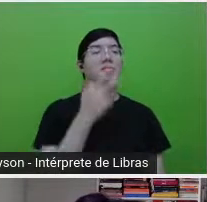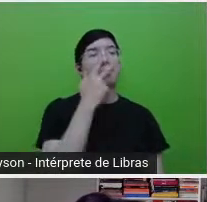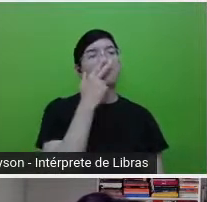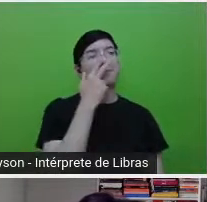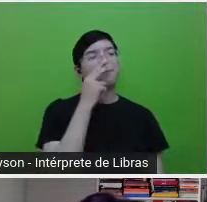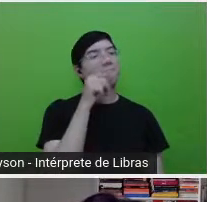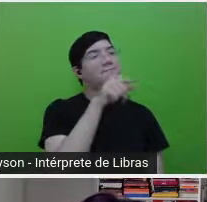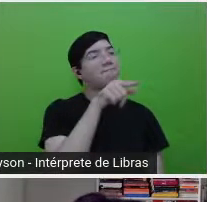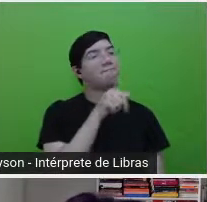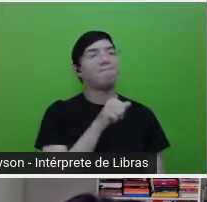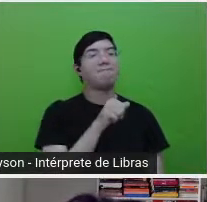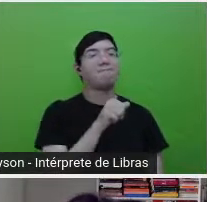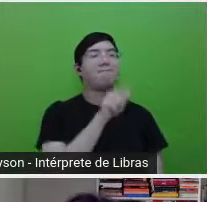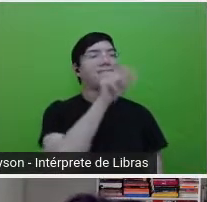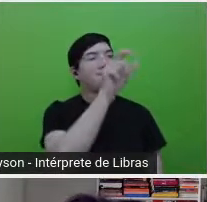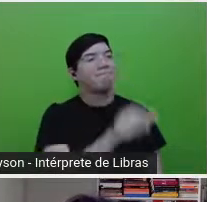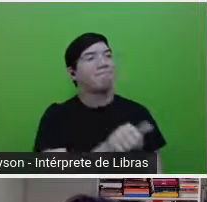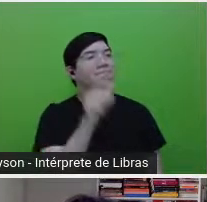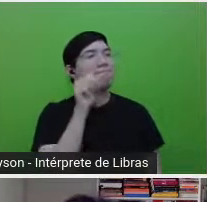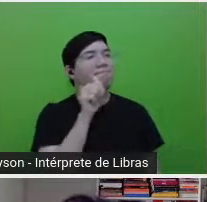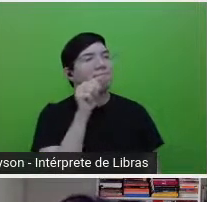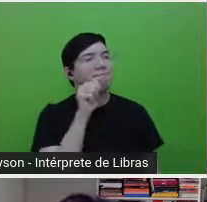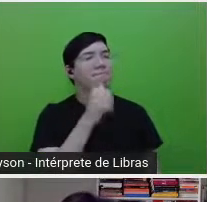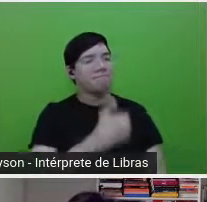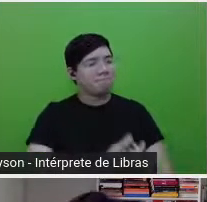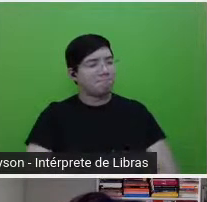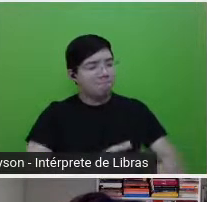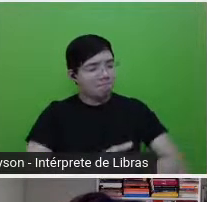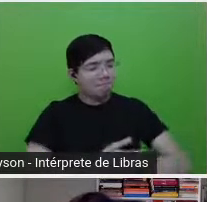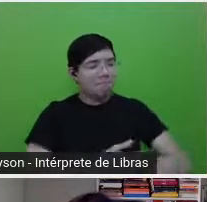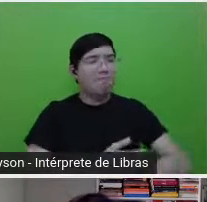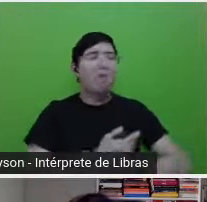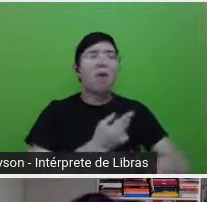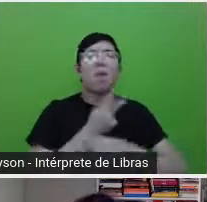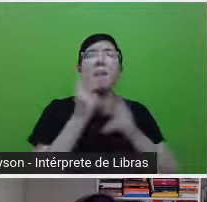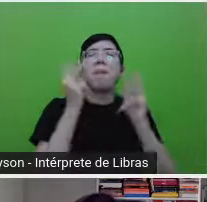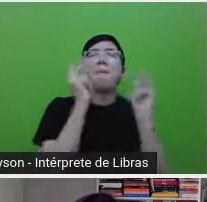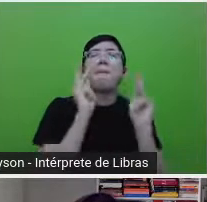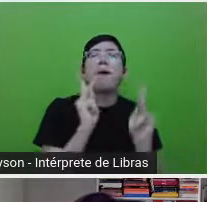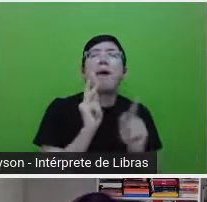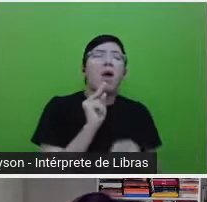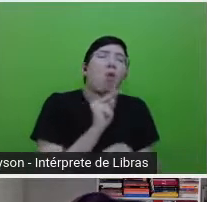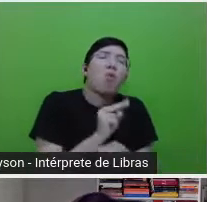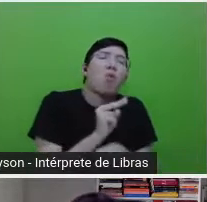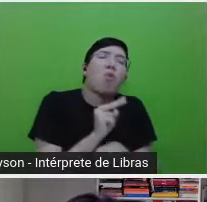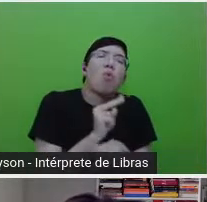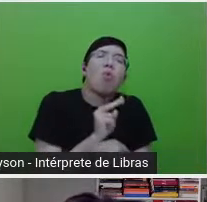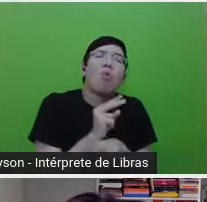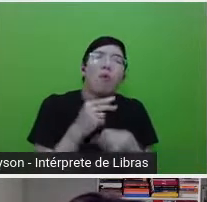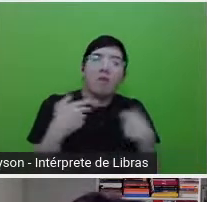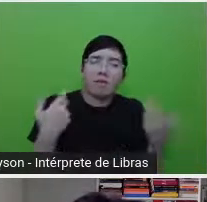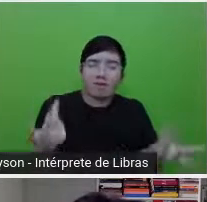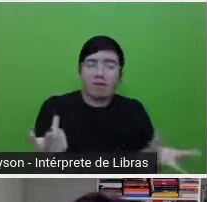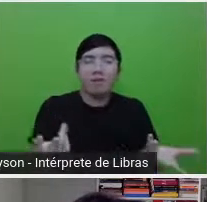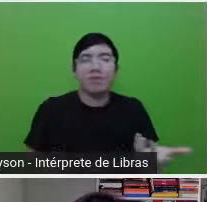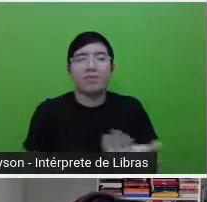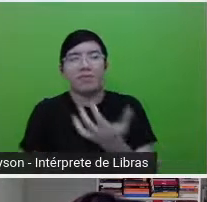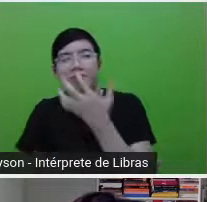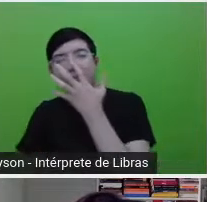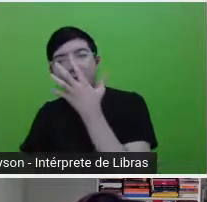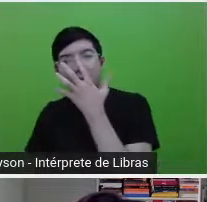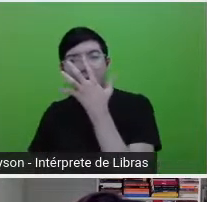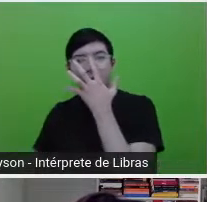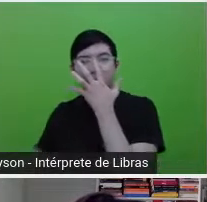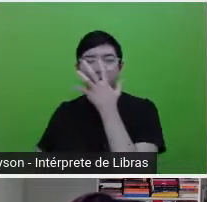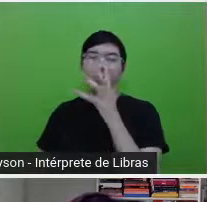uma maternidade pacífica. Ou resignada, talvez. É aquilo que você falou, parece que está